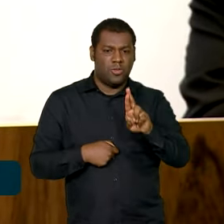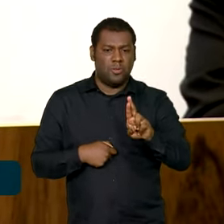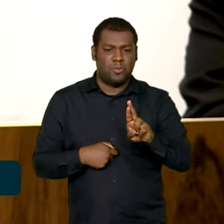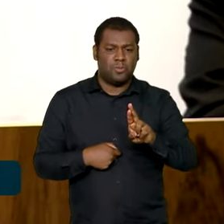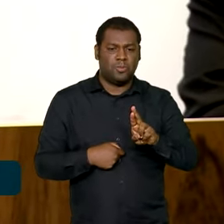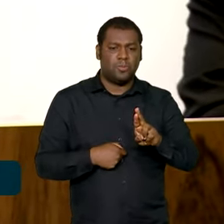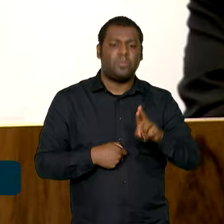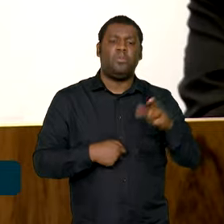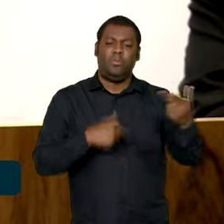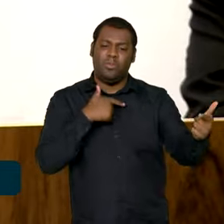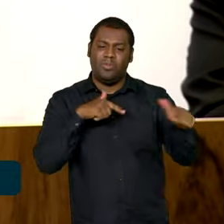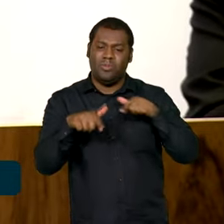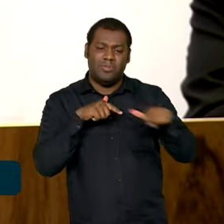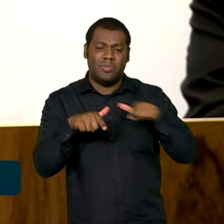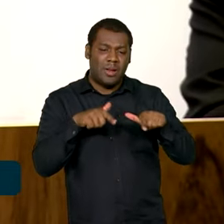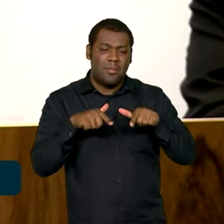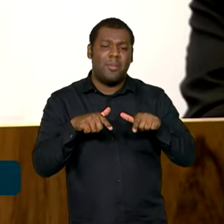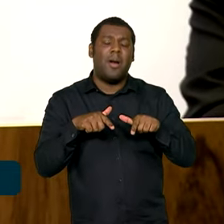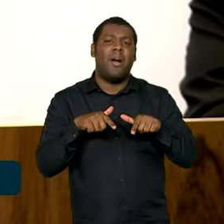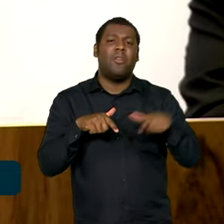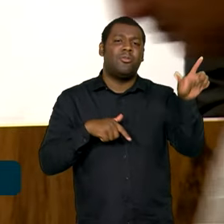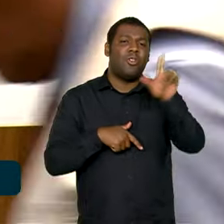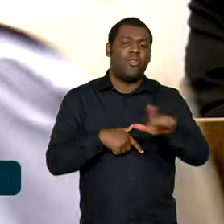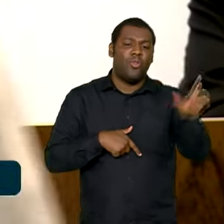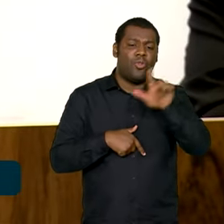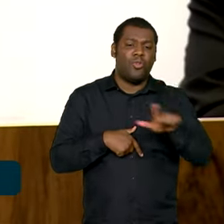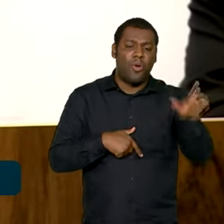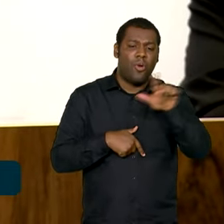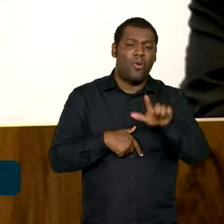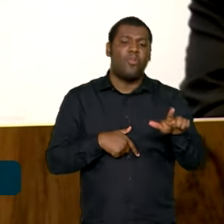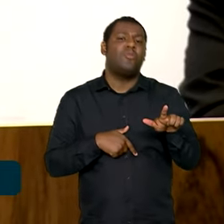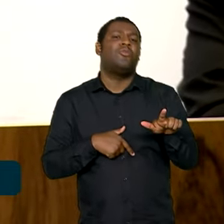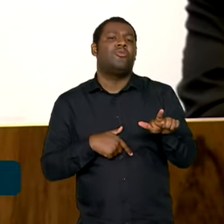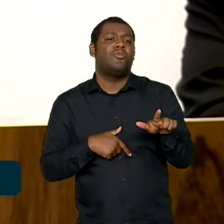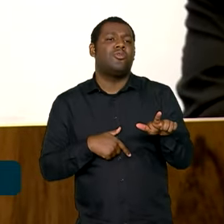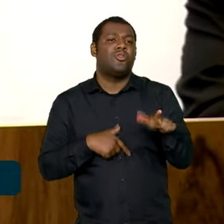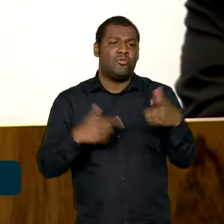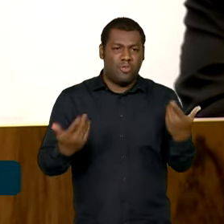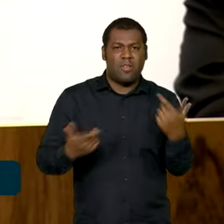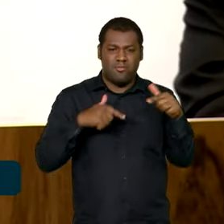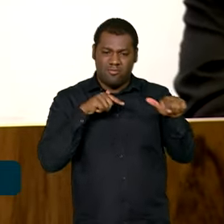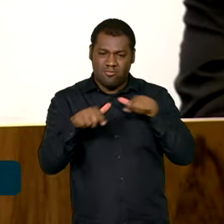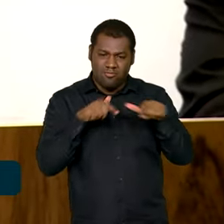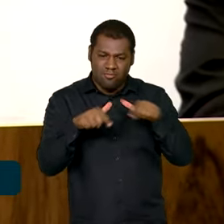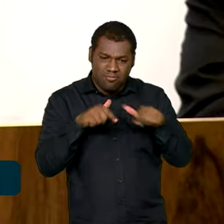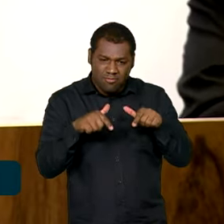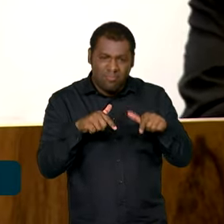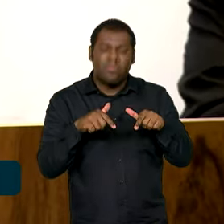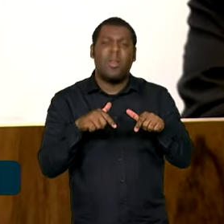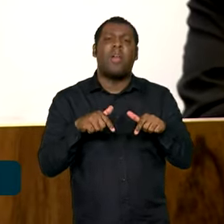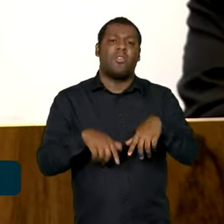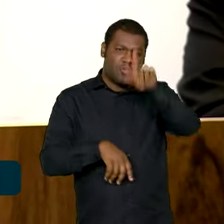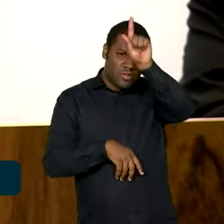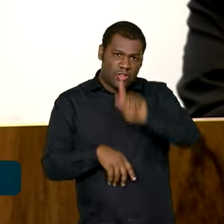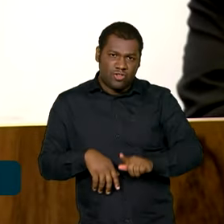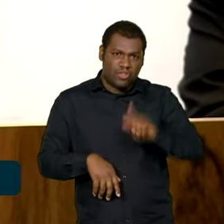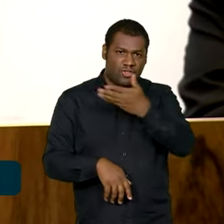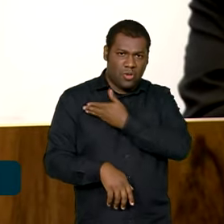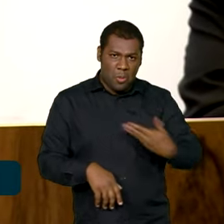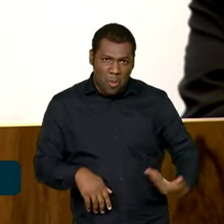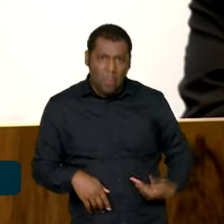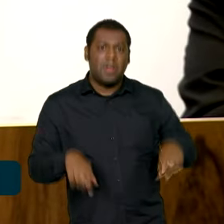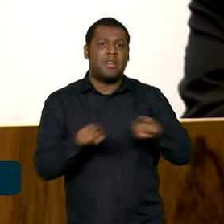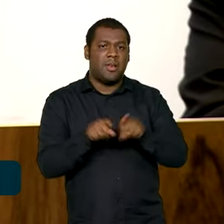devemos trabalhar essa lógica do custo Brasil a partir da eficiência, como melhorar a eficiência da gestão pública, do